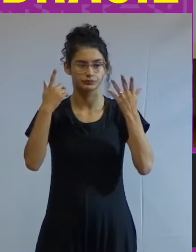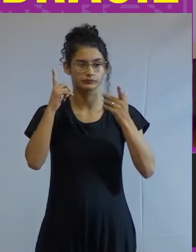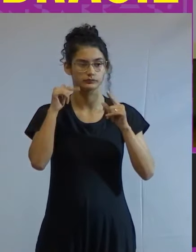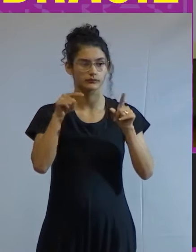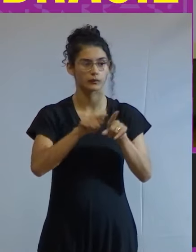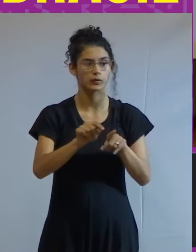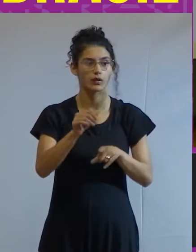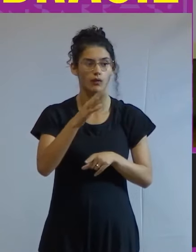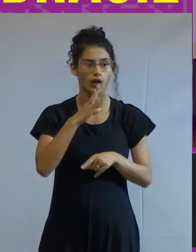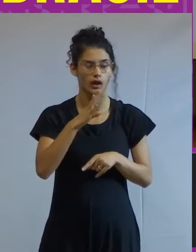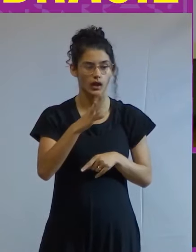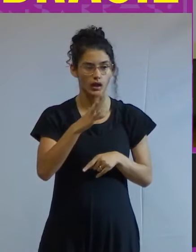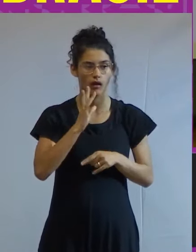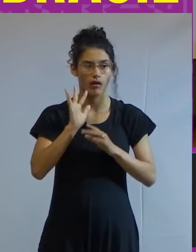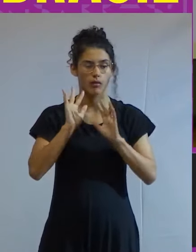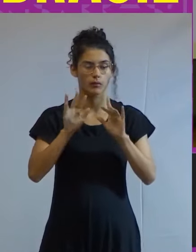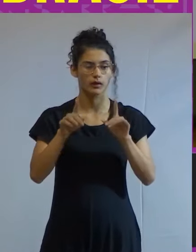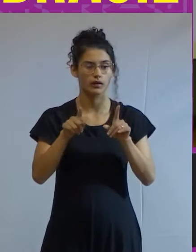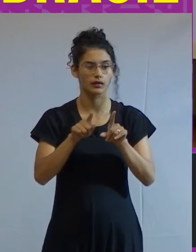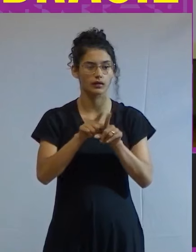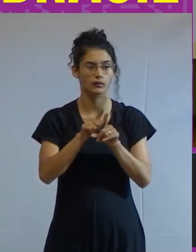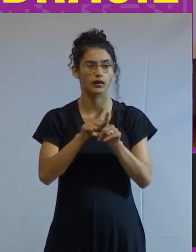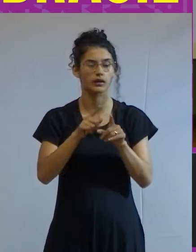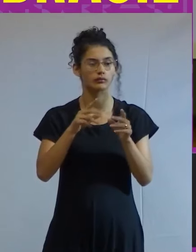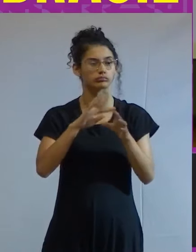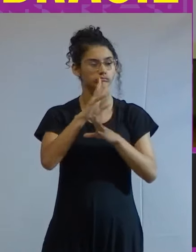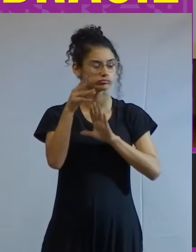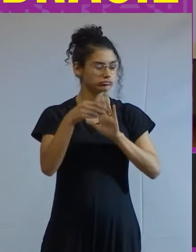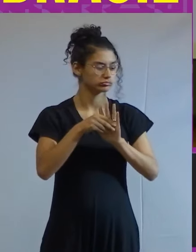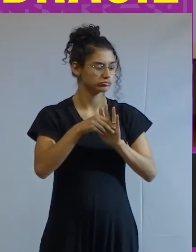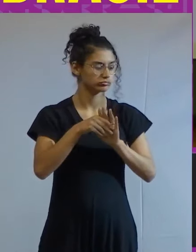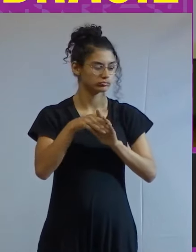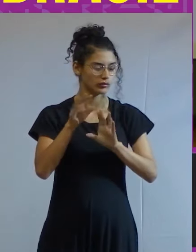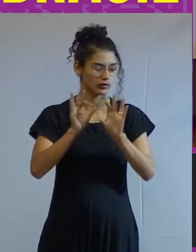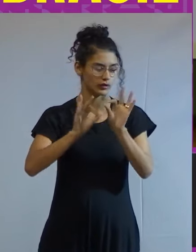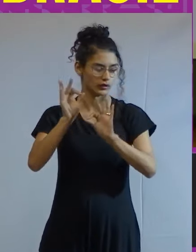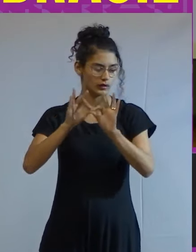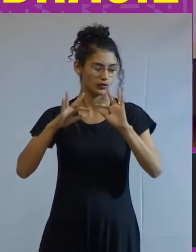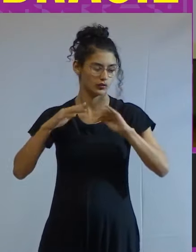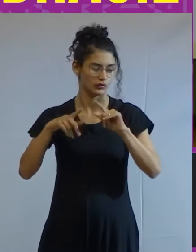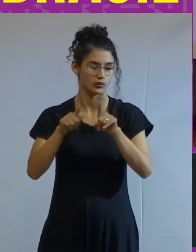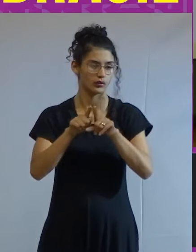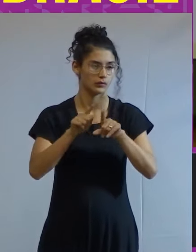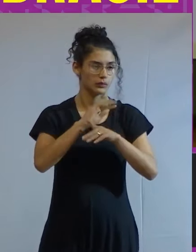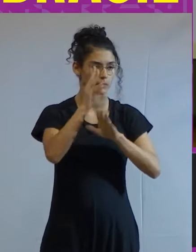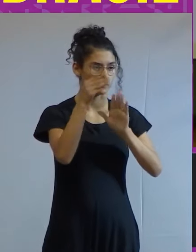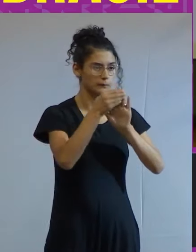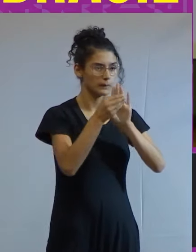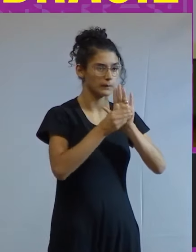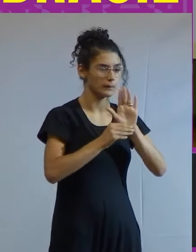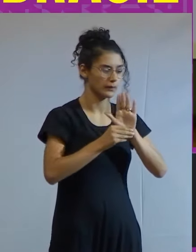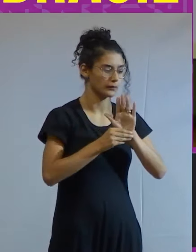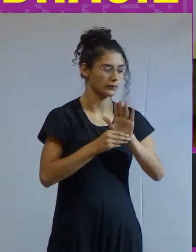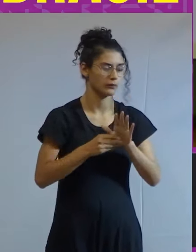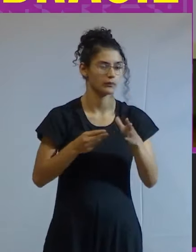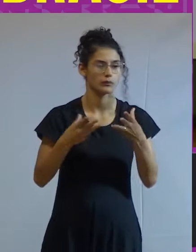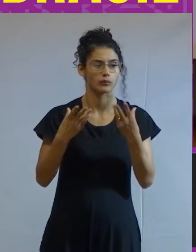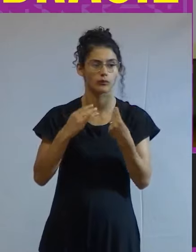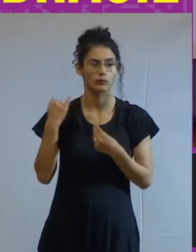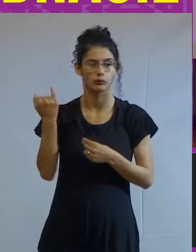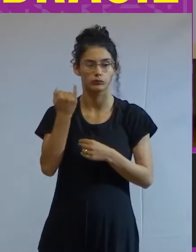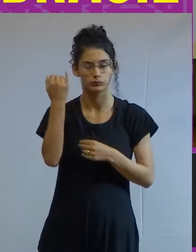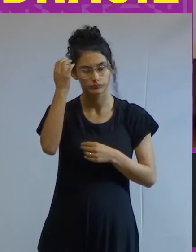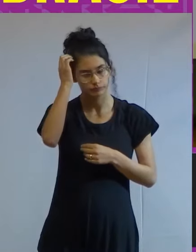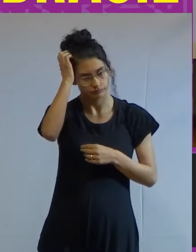conhecidos mas que não deixaram um saldo organizativo e institucional muito robusto